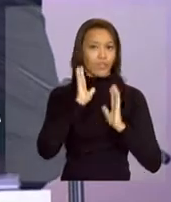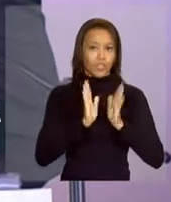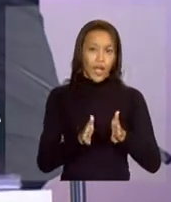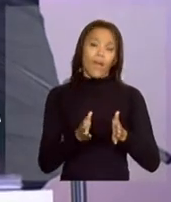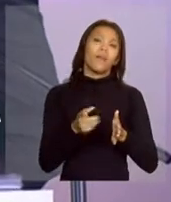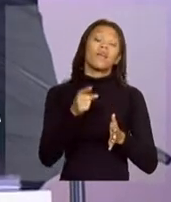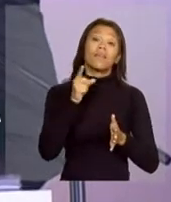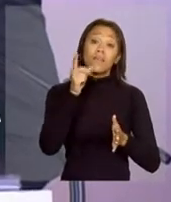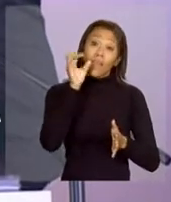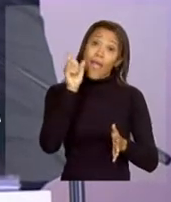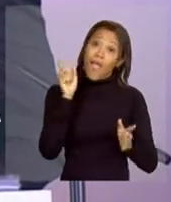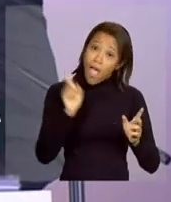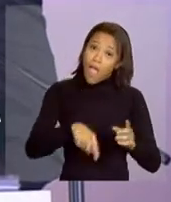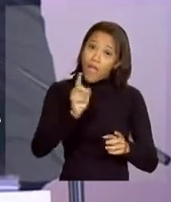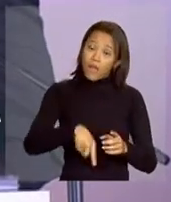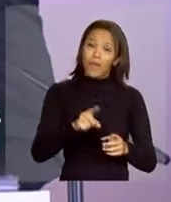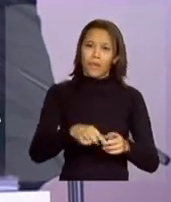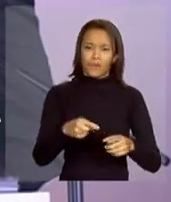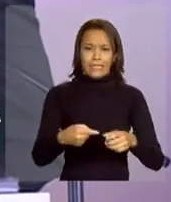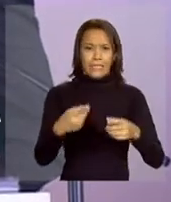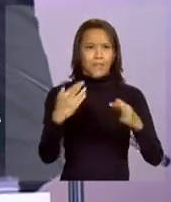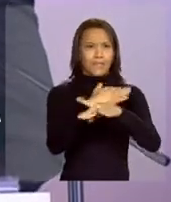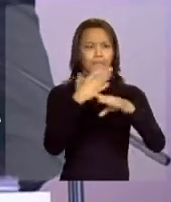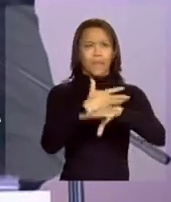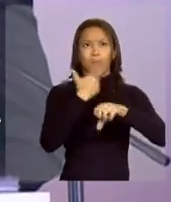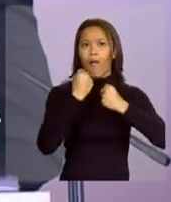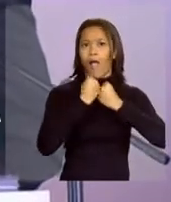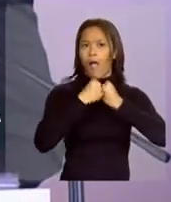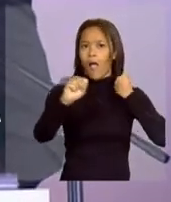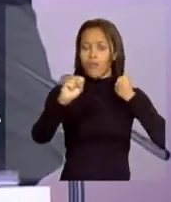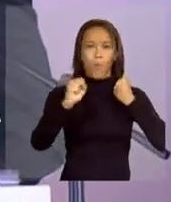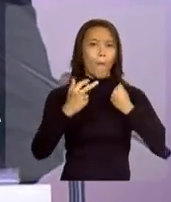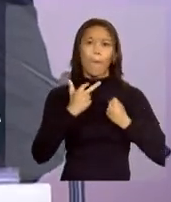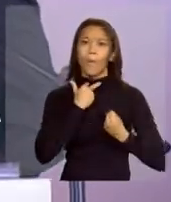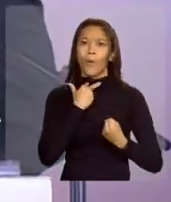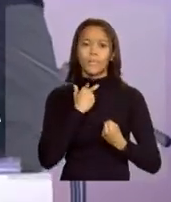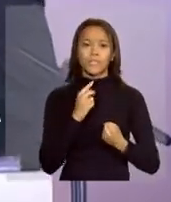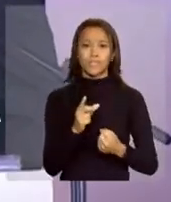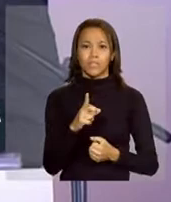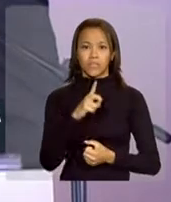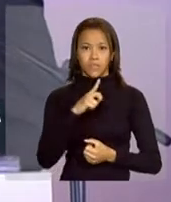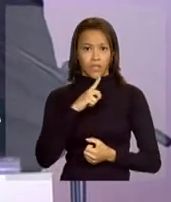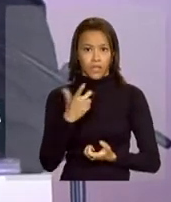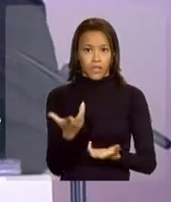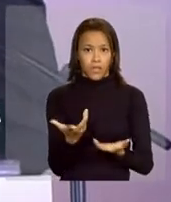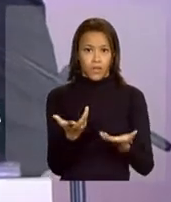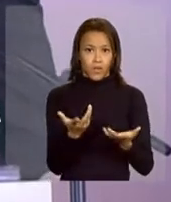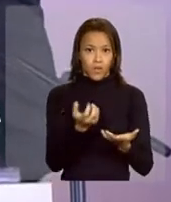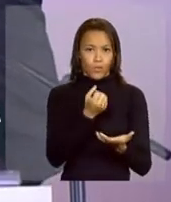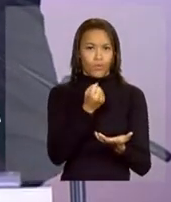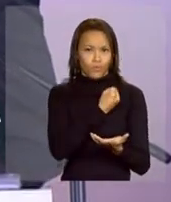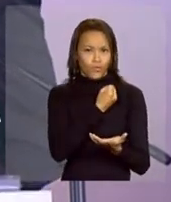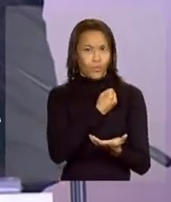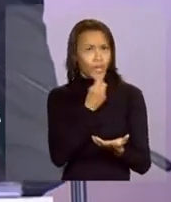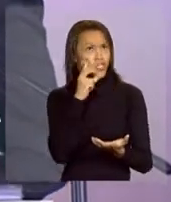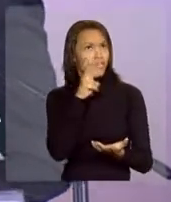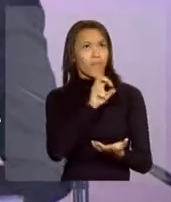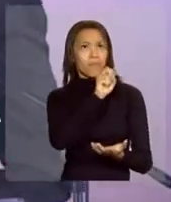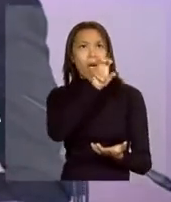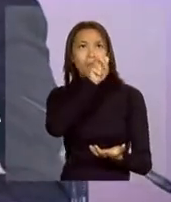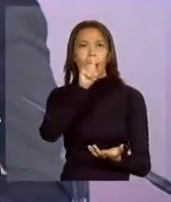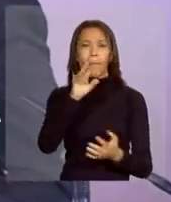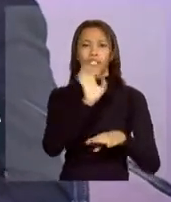factível, sim, uma cidade do tamanho de São Paulo, não pode ter um número que temos por aí, muitos estados